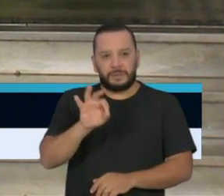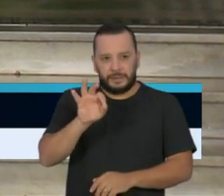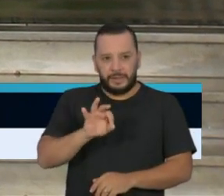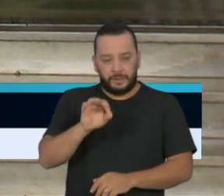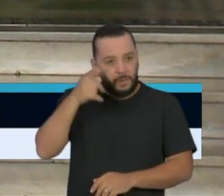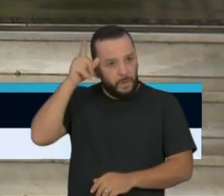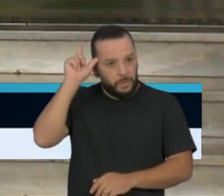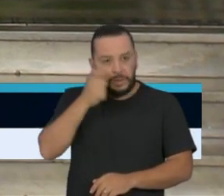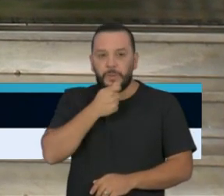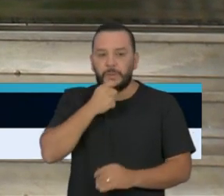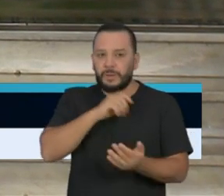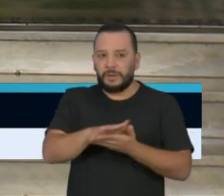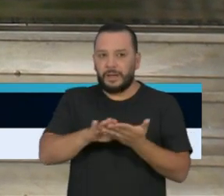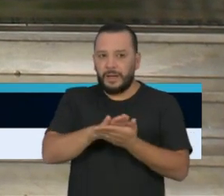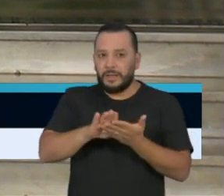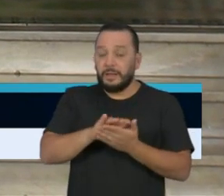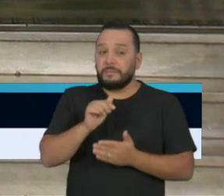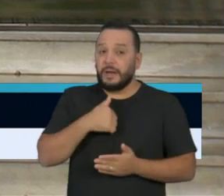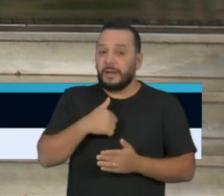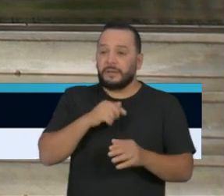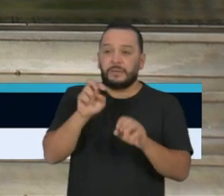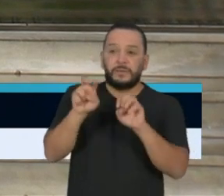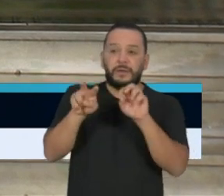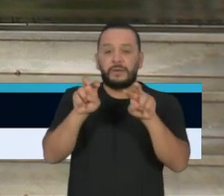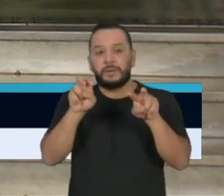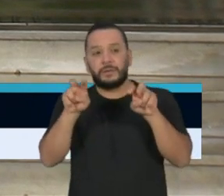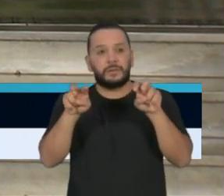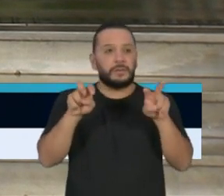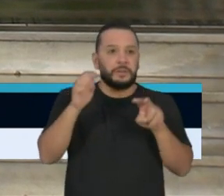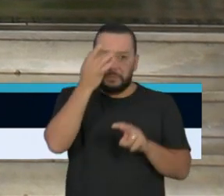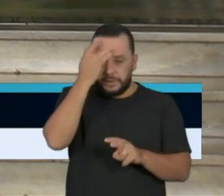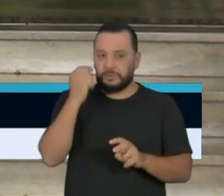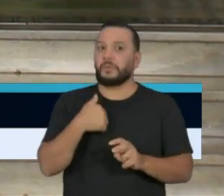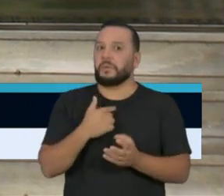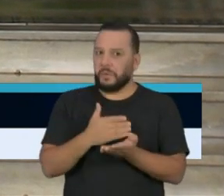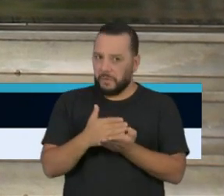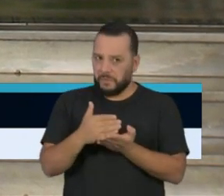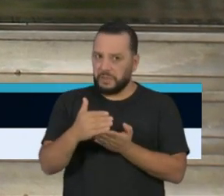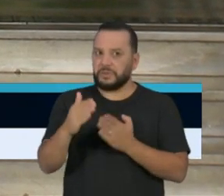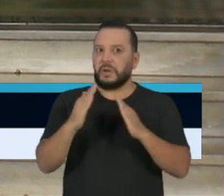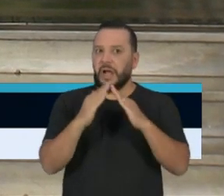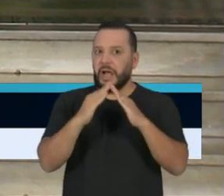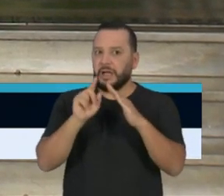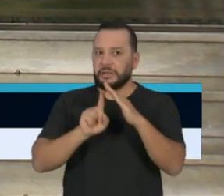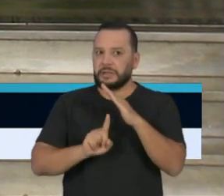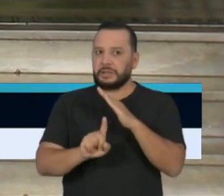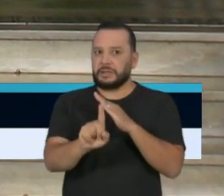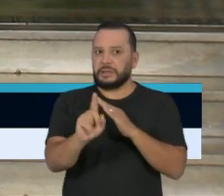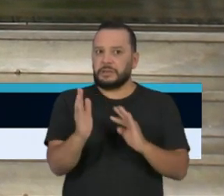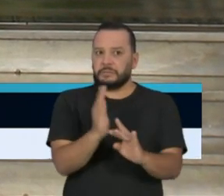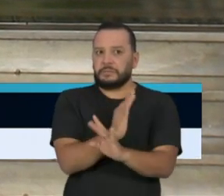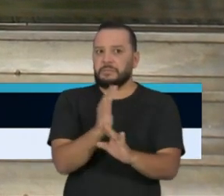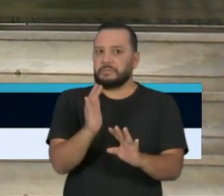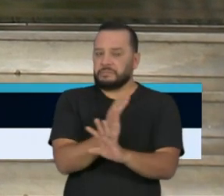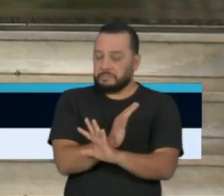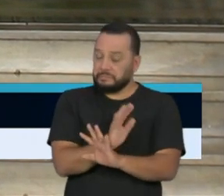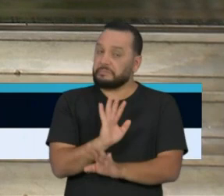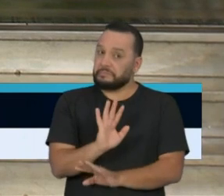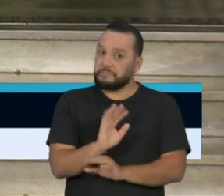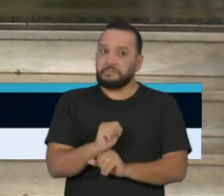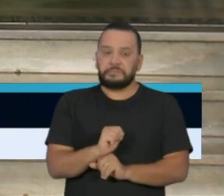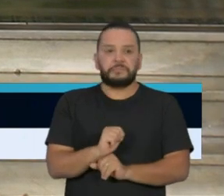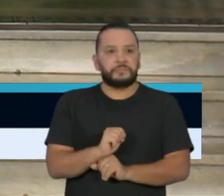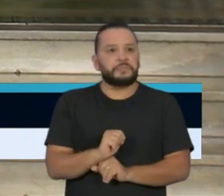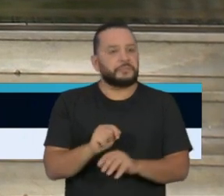uma percepção de quem anda por aí é que pode ser pior do que a de segunda-feira, não sei qual que é a taxa de ontem. E a tendência,